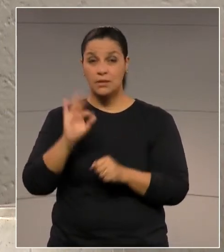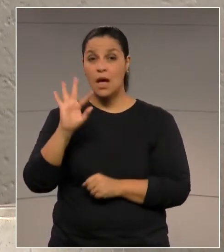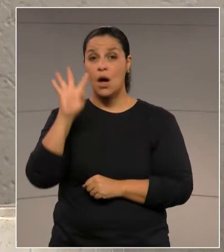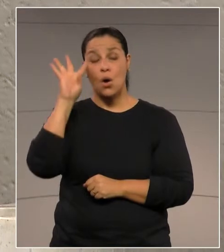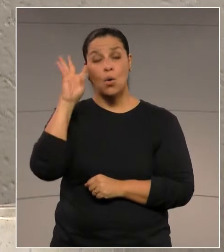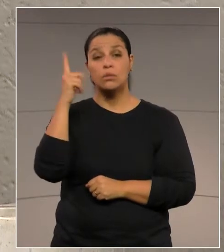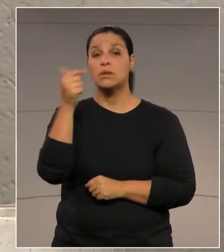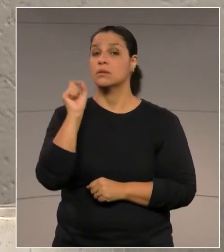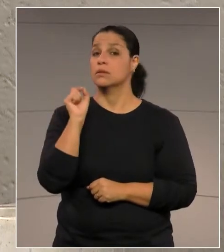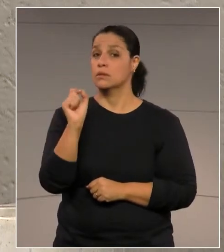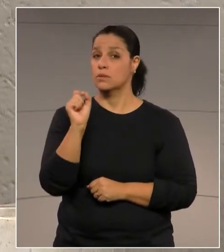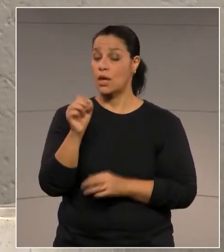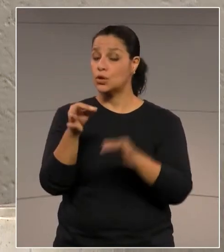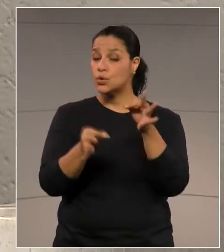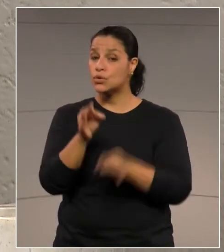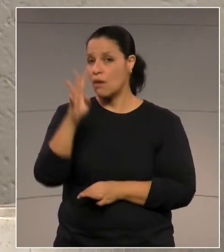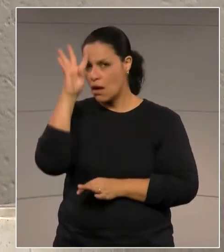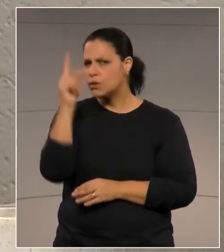decisão.